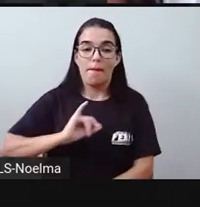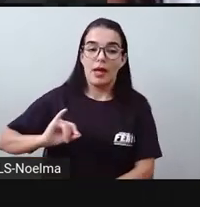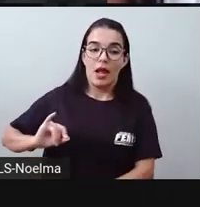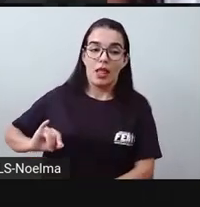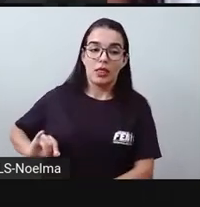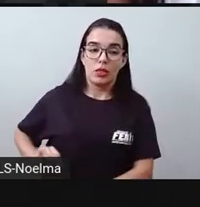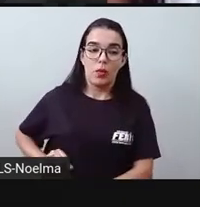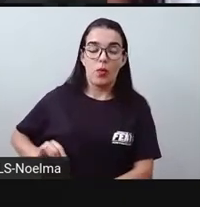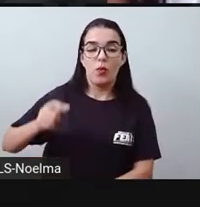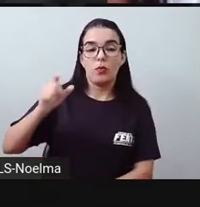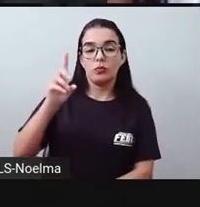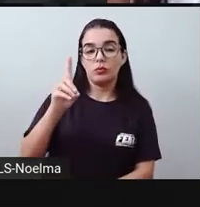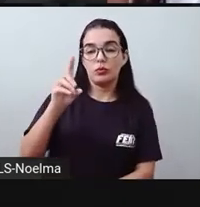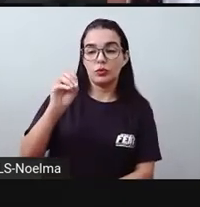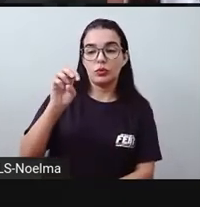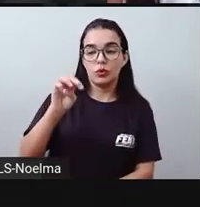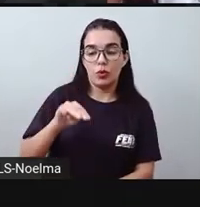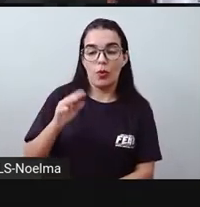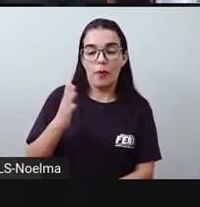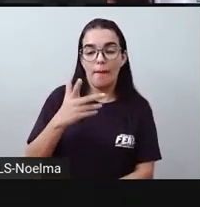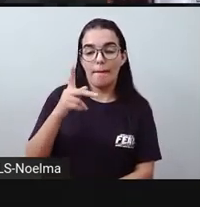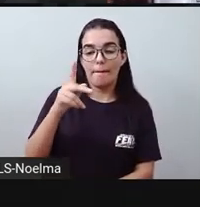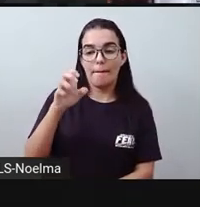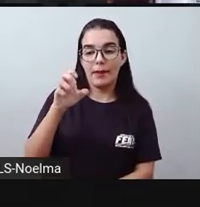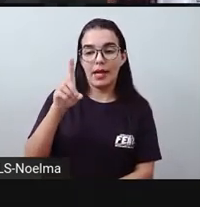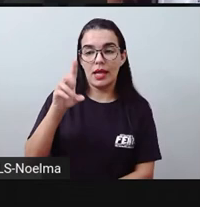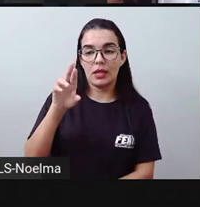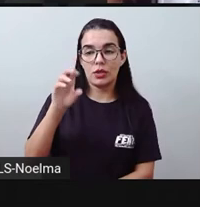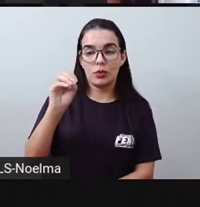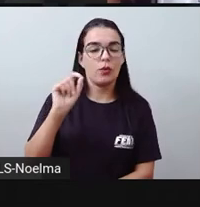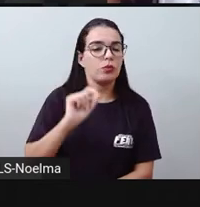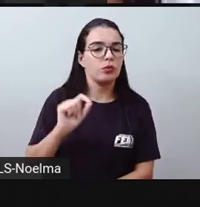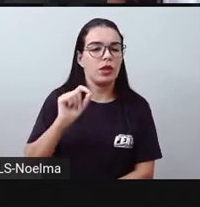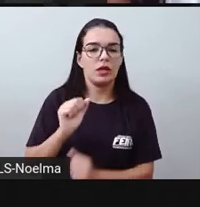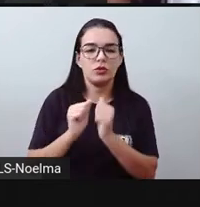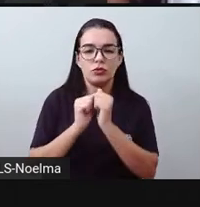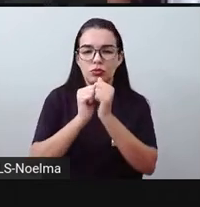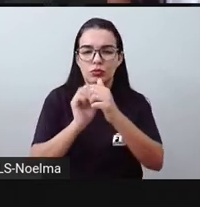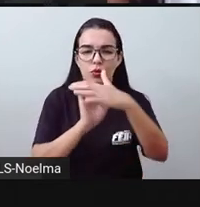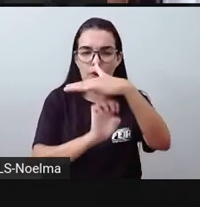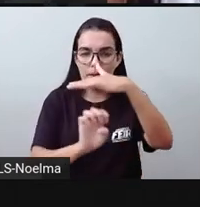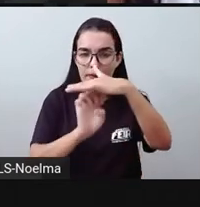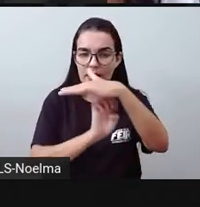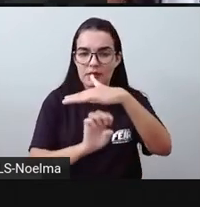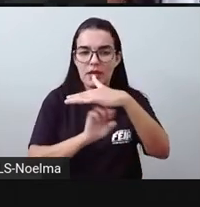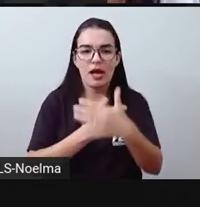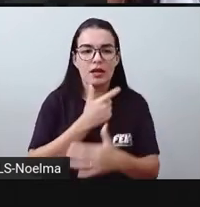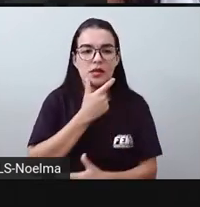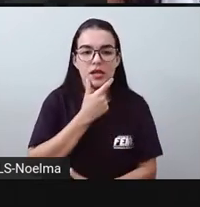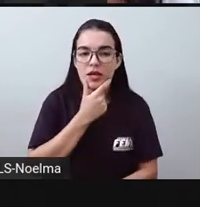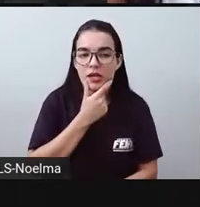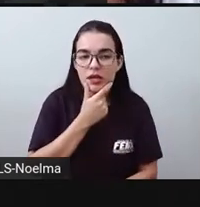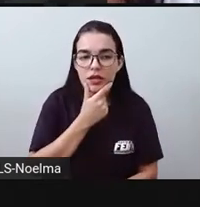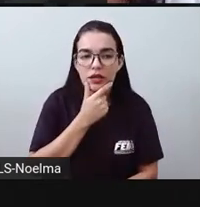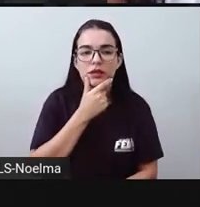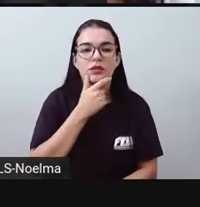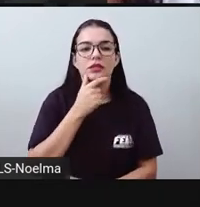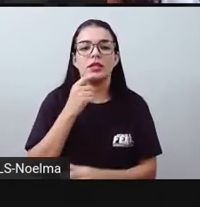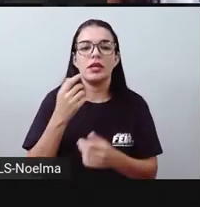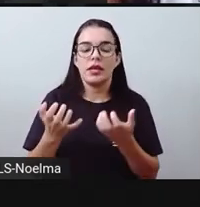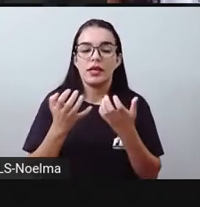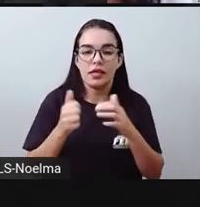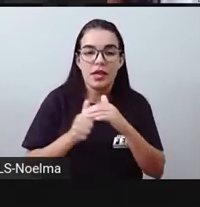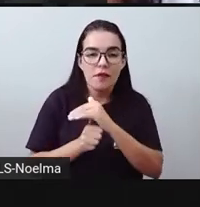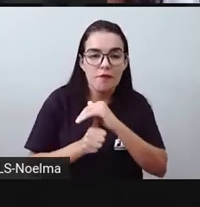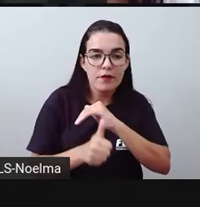imperador de Dom Pedro II, junto com empresários, inclusive empresários ingleses interessados em investir dentro desse